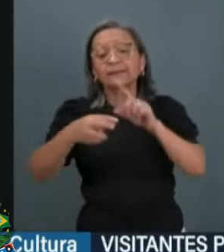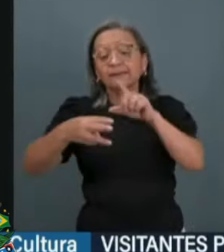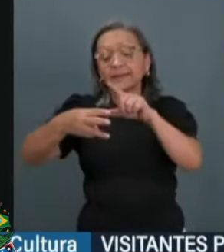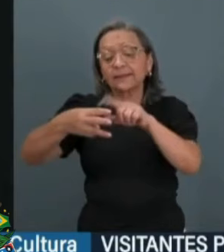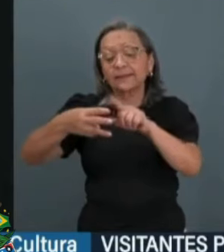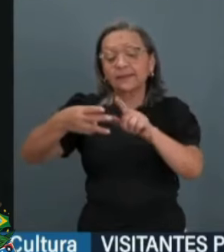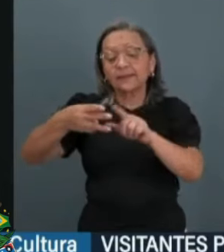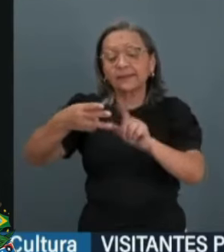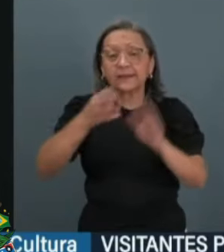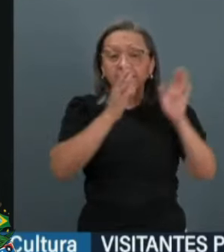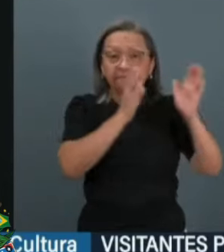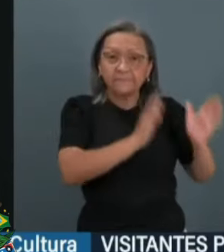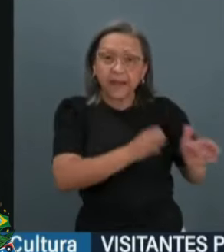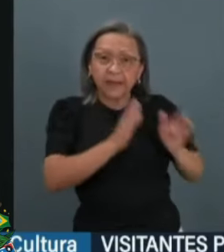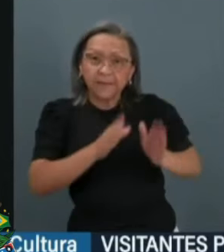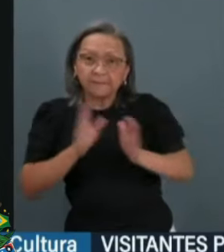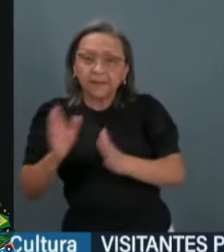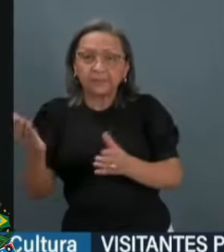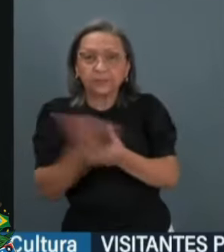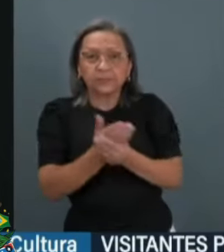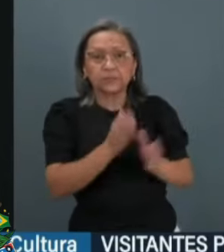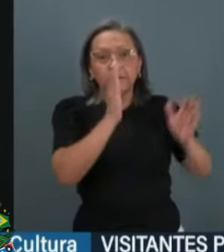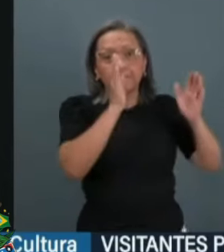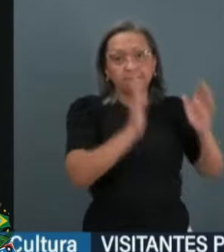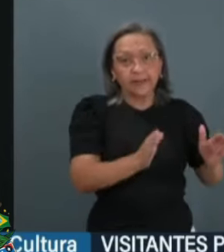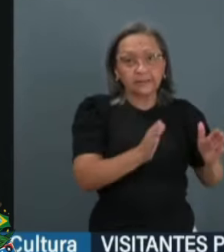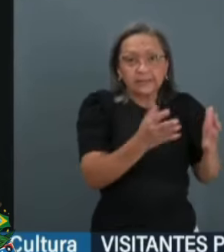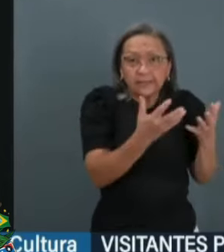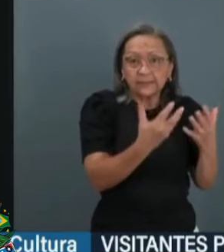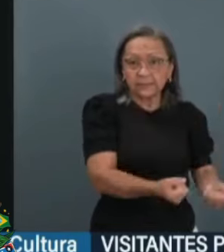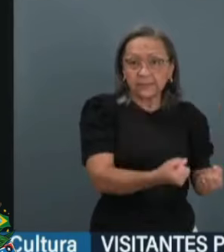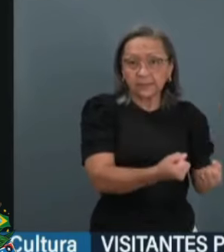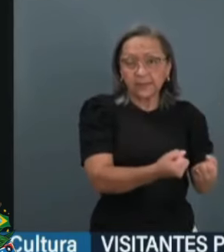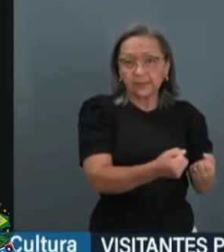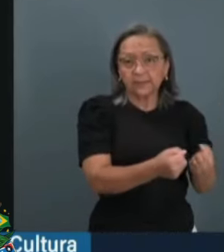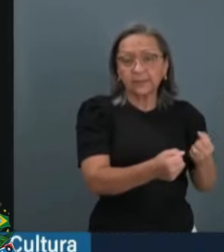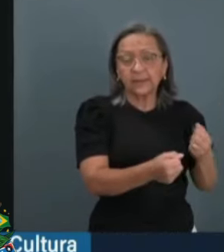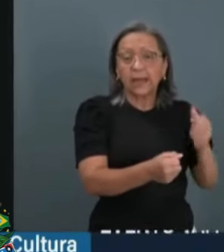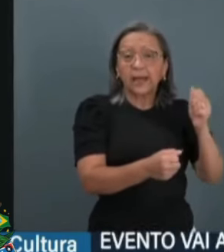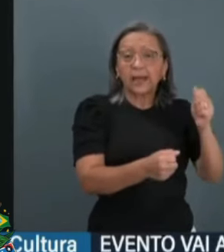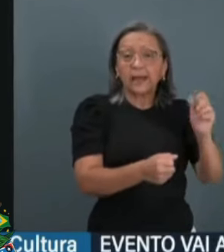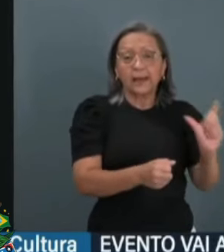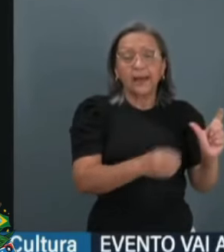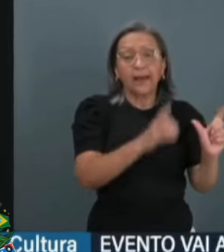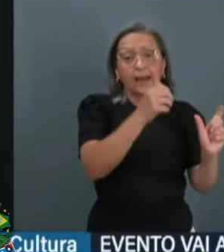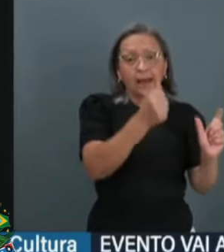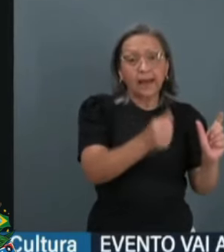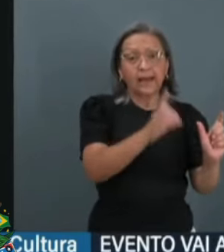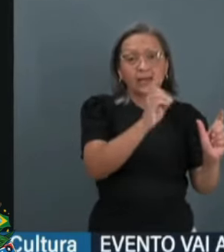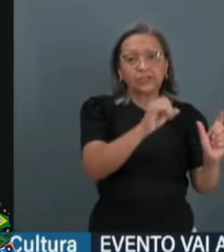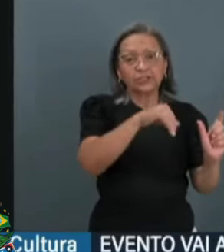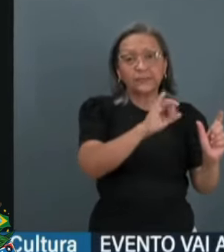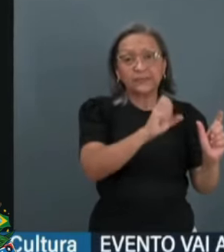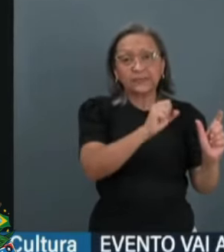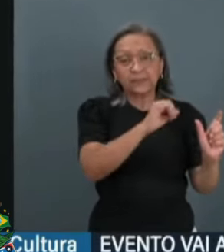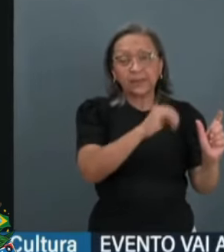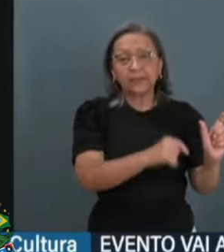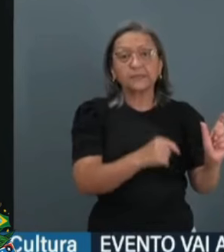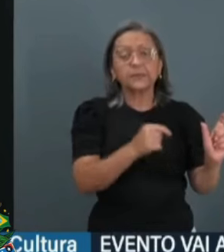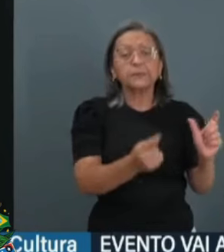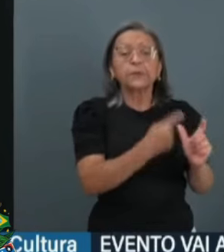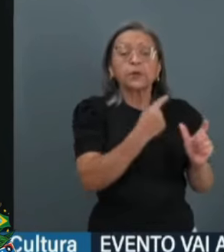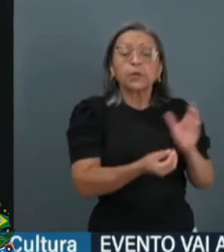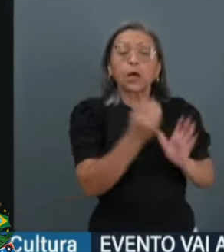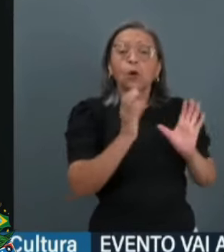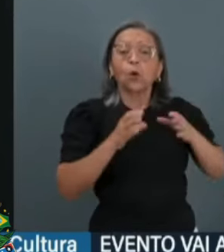do processo. A fase de admissibilidade, vai para a comissão, volta para o plenário e vota-se uma